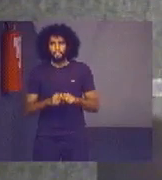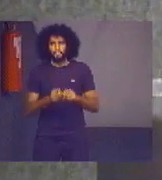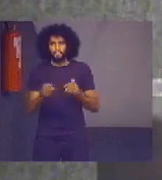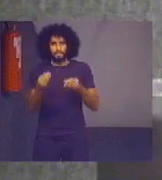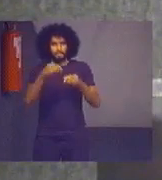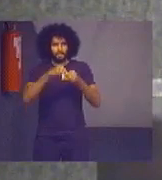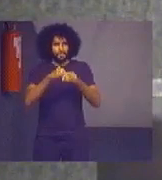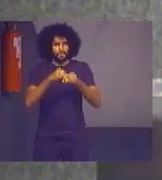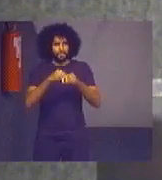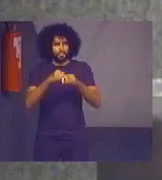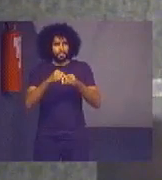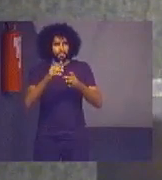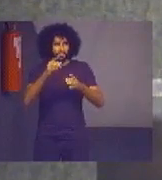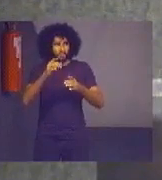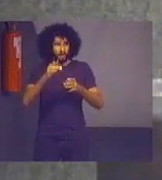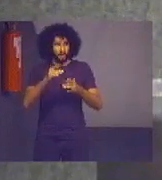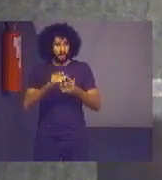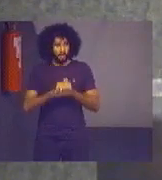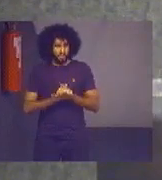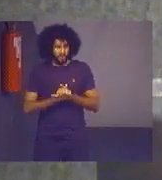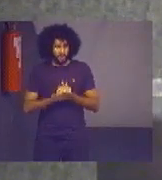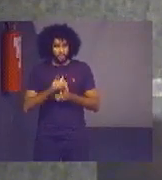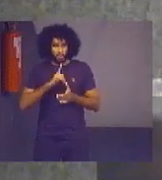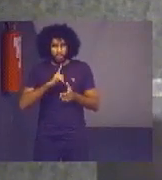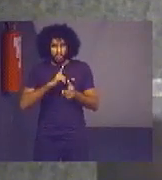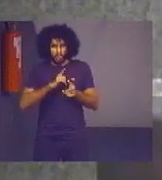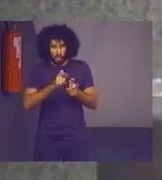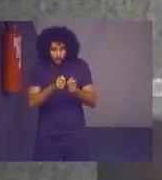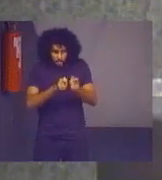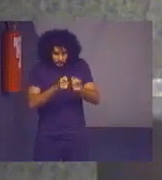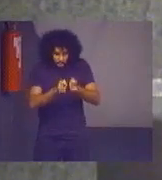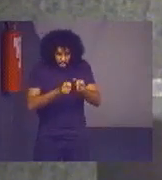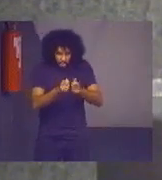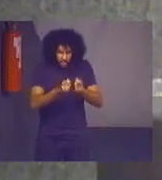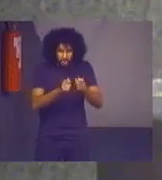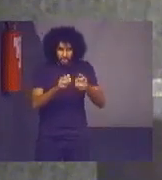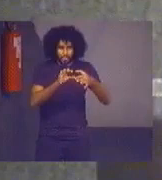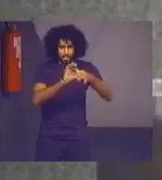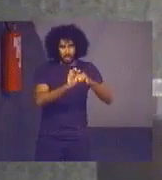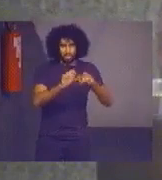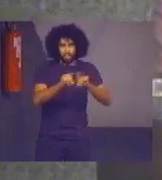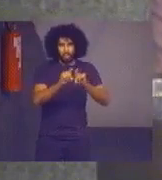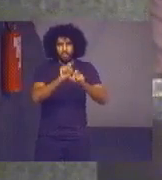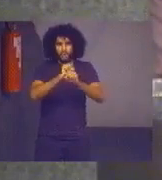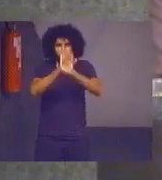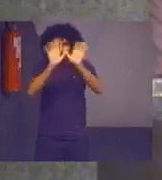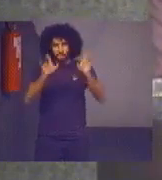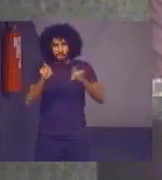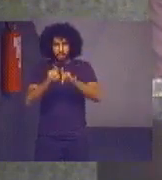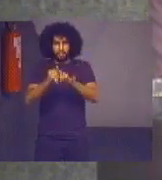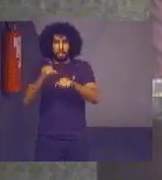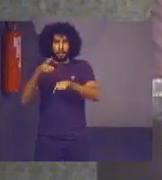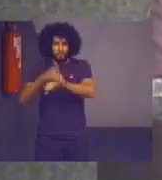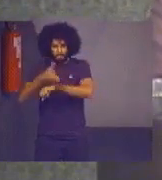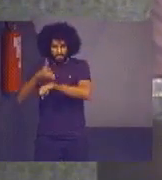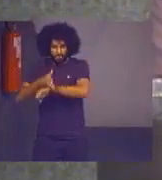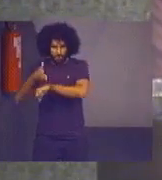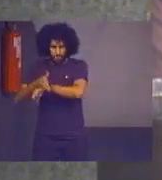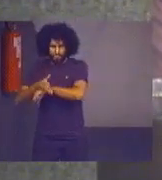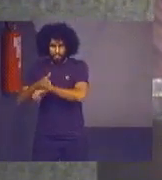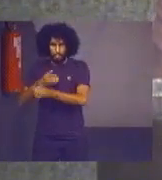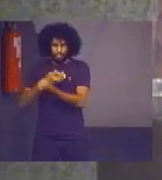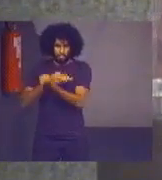transversalidade, coordenação, monitoramento integrado, transparência e participação. Todos esses